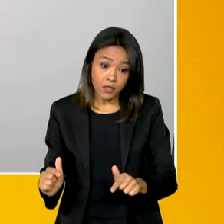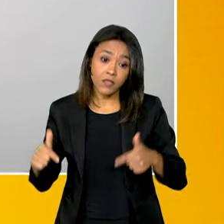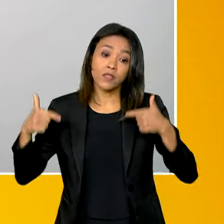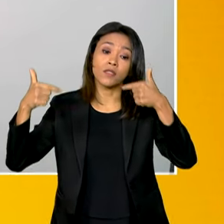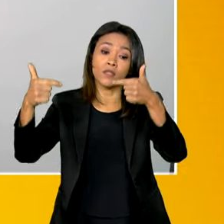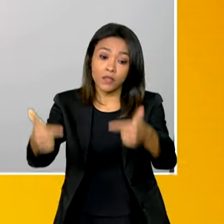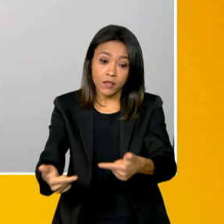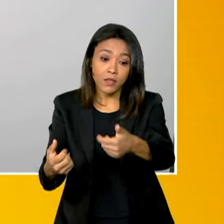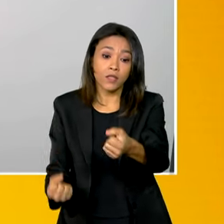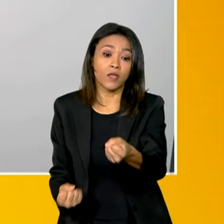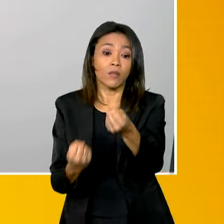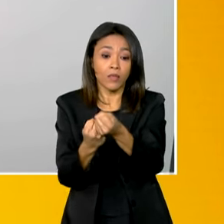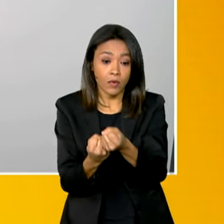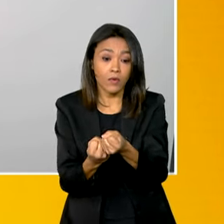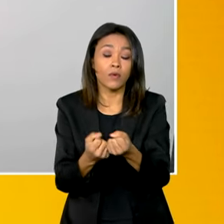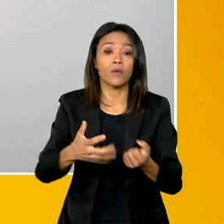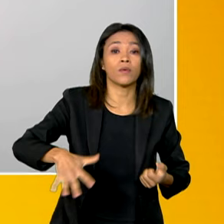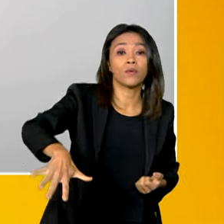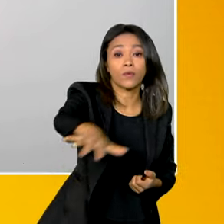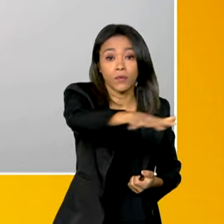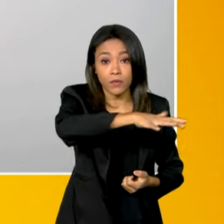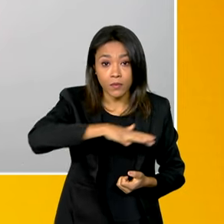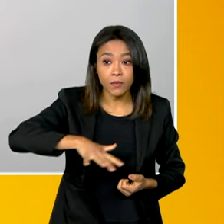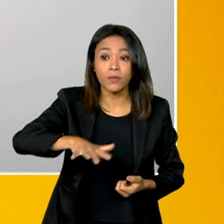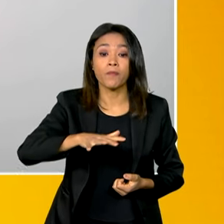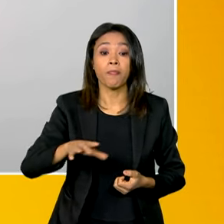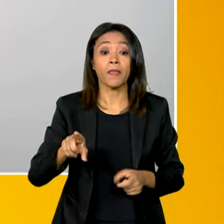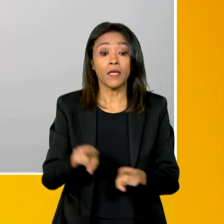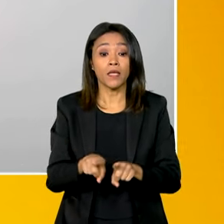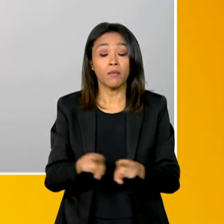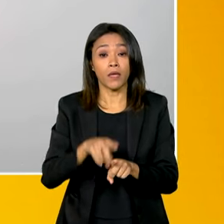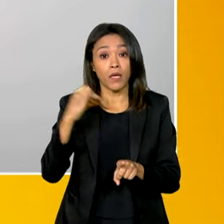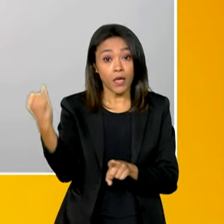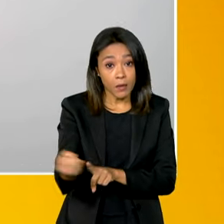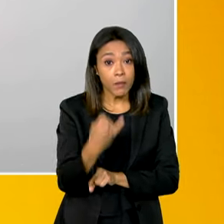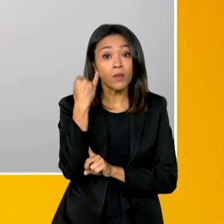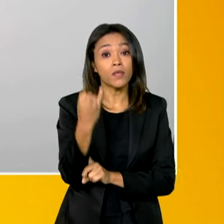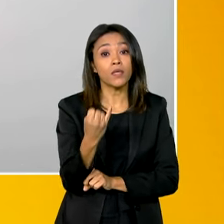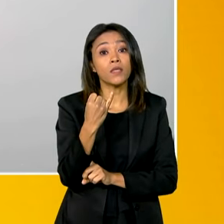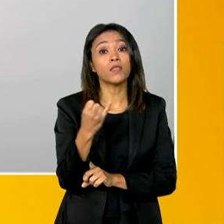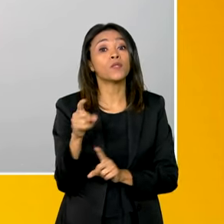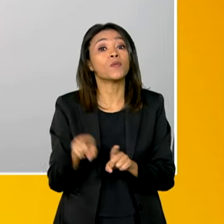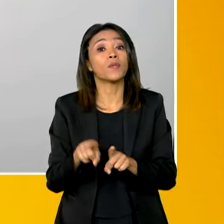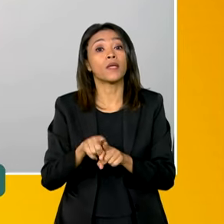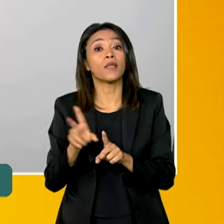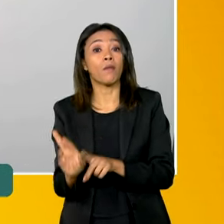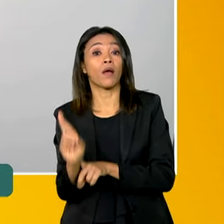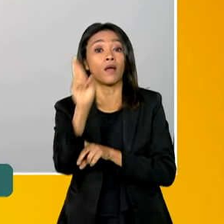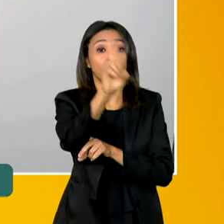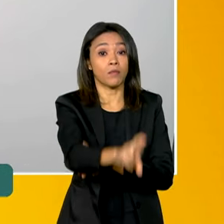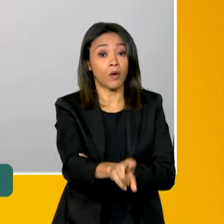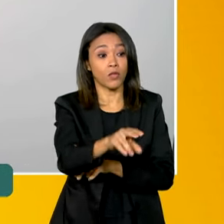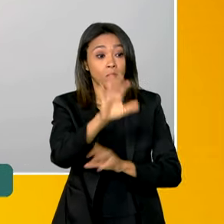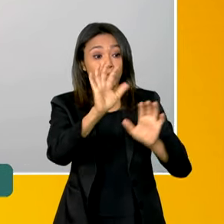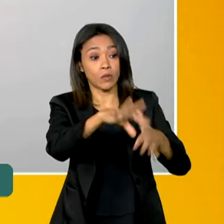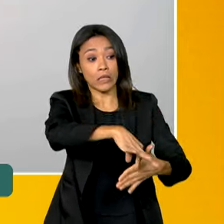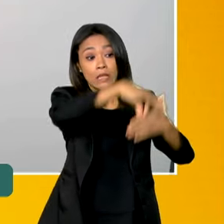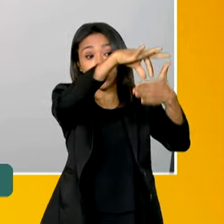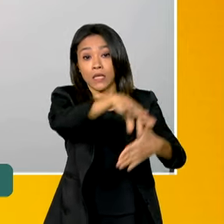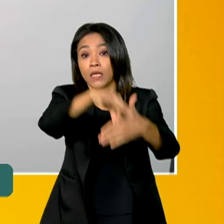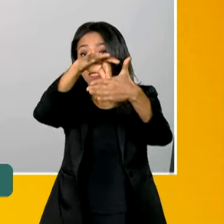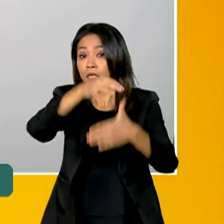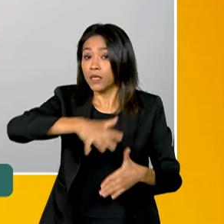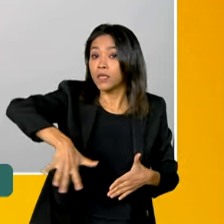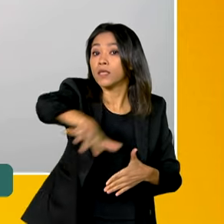de assistência, né, que foi acrescentado. E é importante dar uma devolutiva para as lideranças, repassar, mostrar para